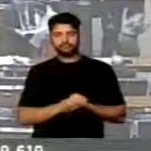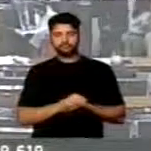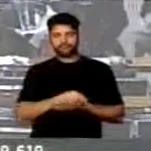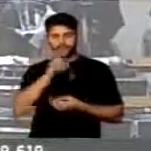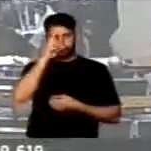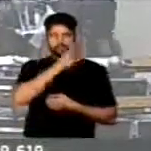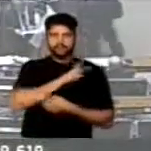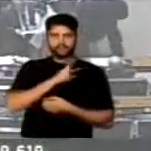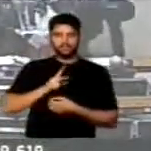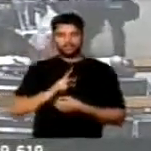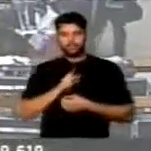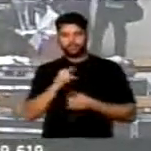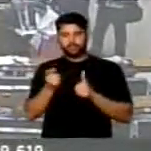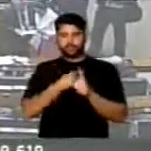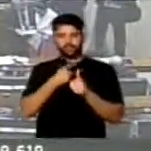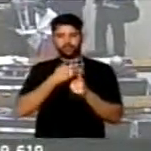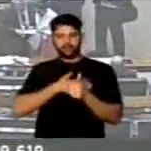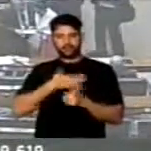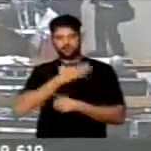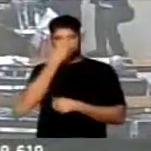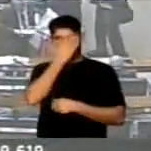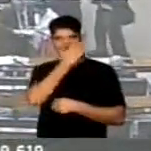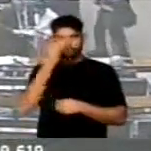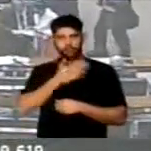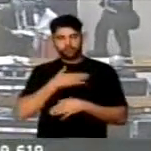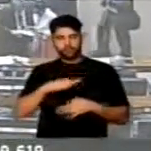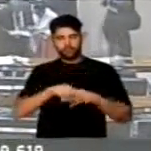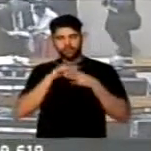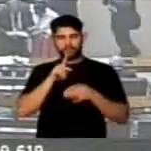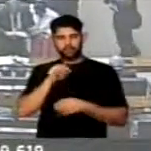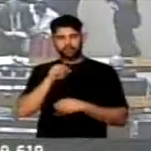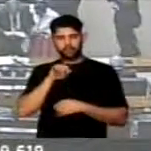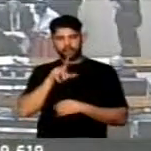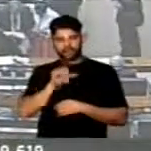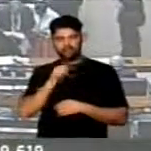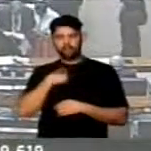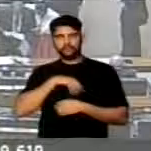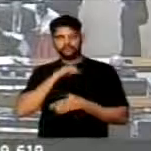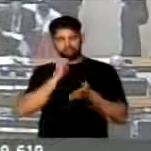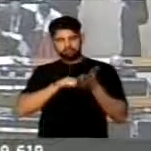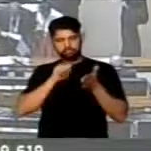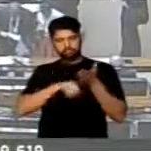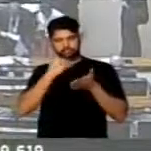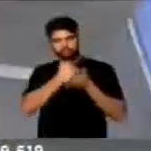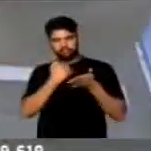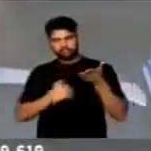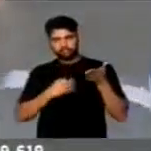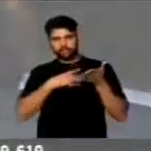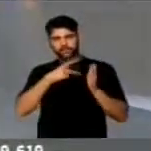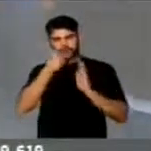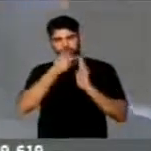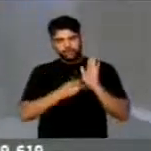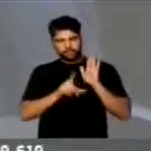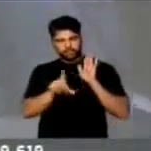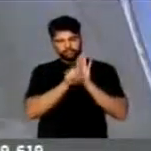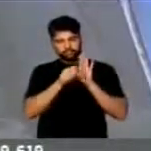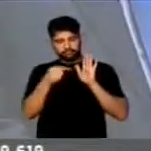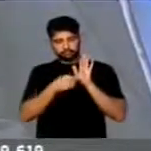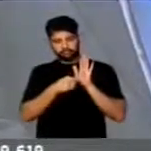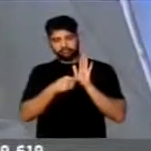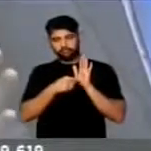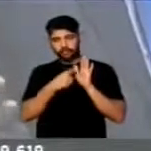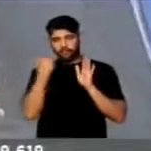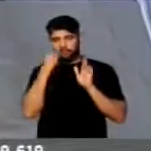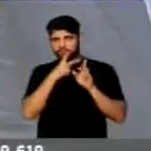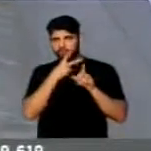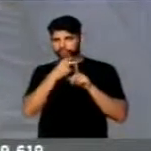Senhor presidente, primeiro eu queria agradecer ao meu líder, Paulo Dernier Avelino, que foi um dos autores desse projeto de lei. Um